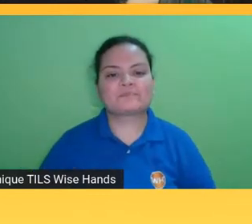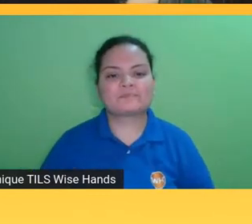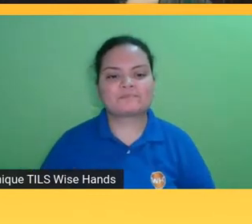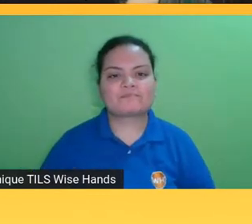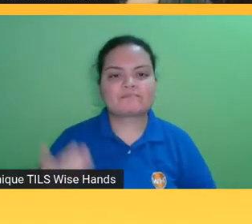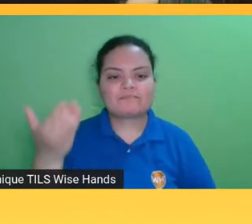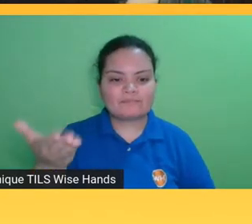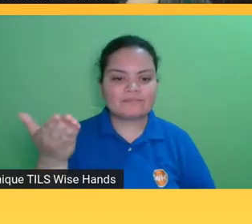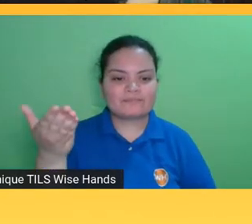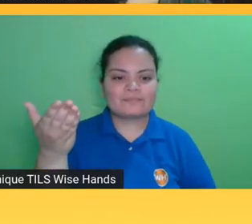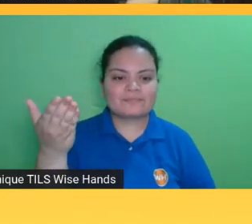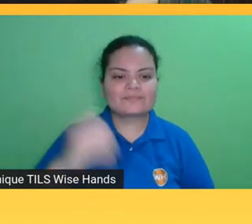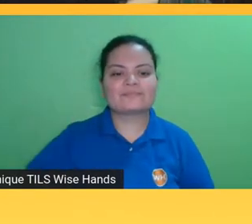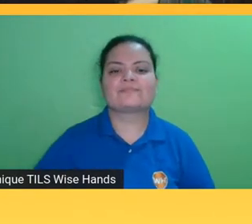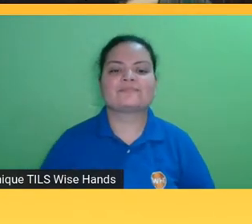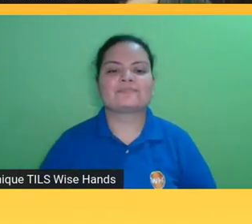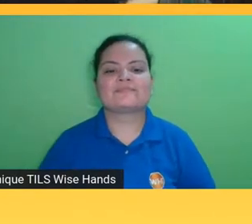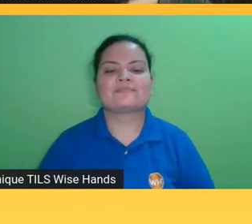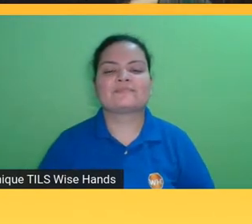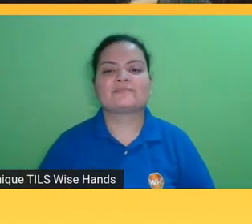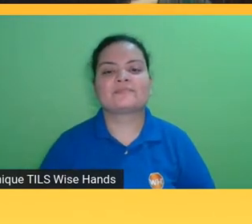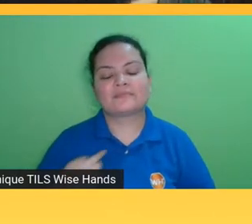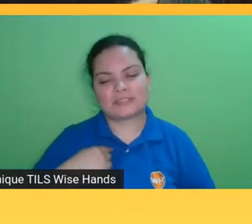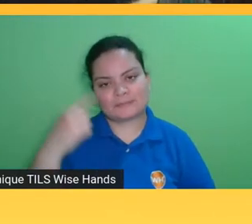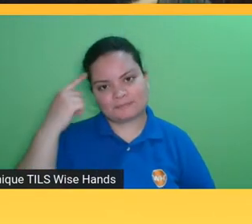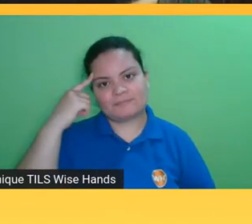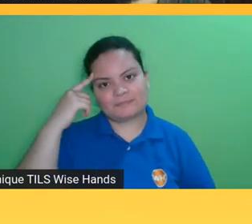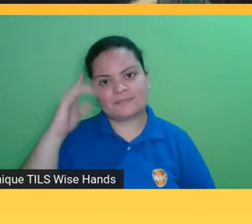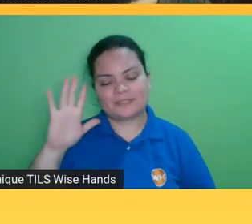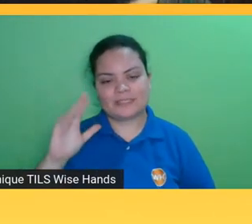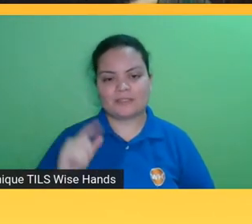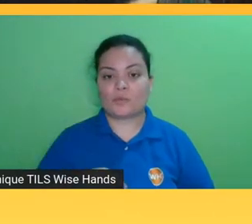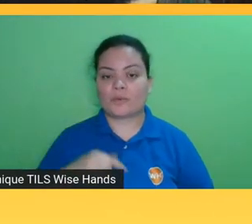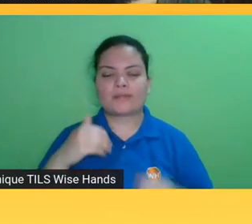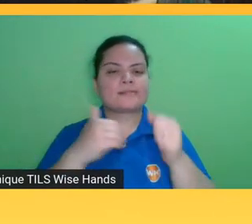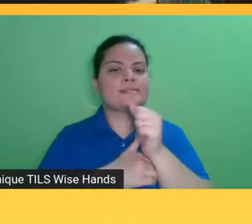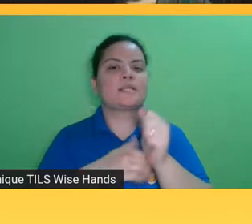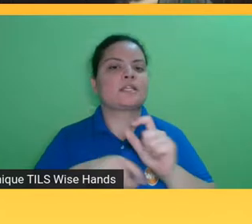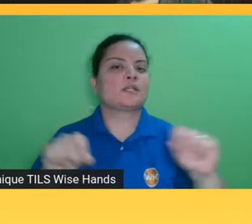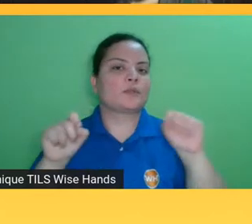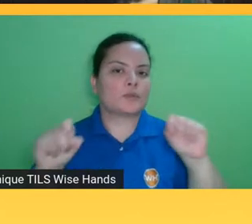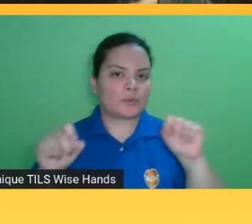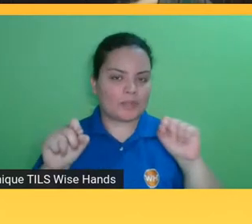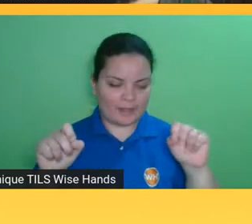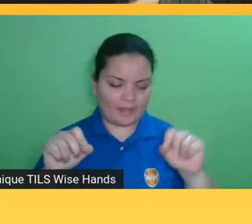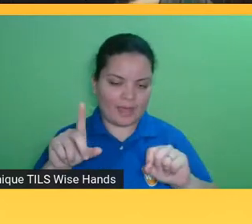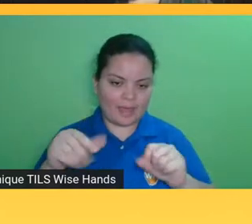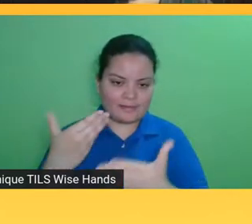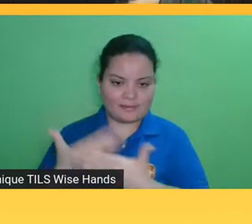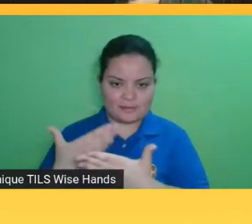eu acho que o grande pulo do gato agora é esses estúdios multiplataformas